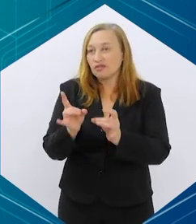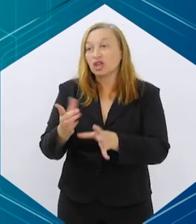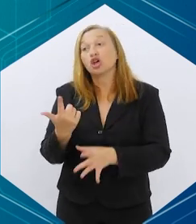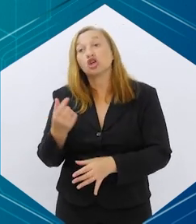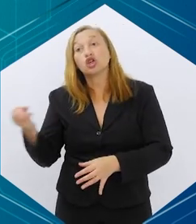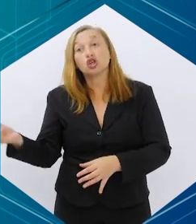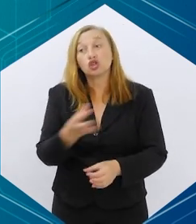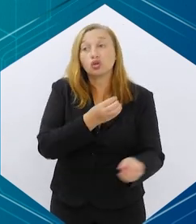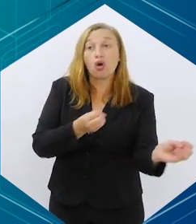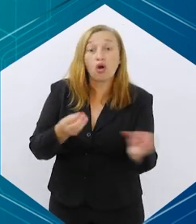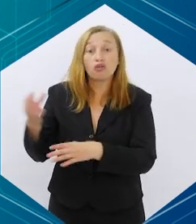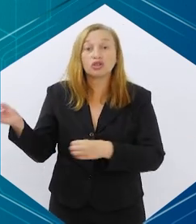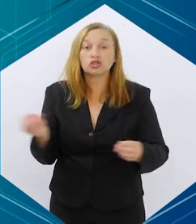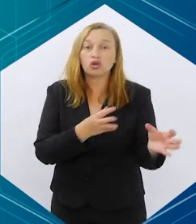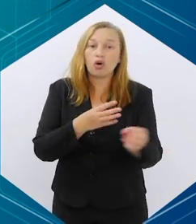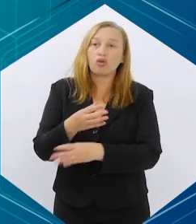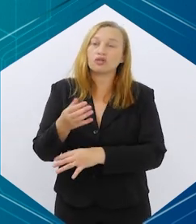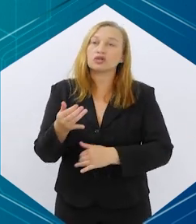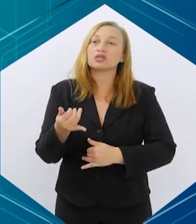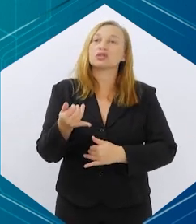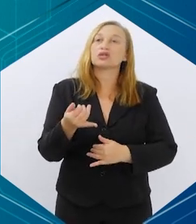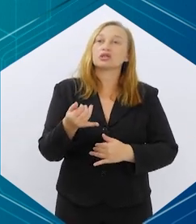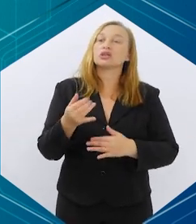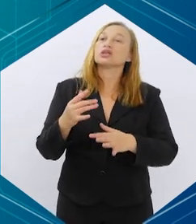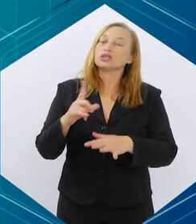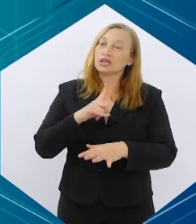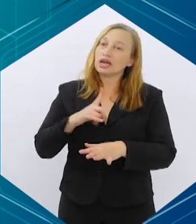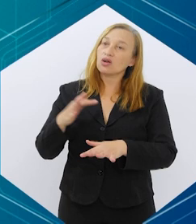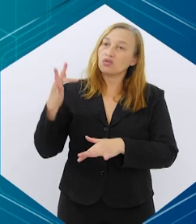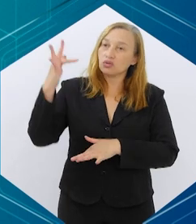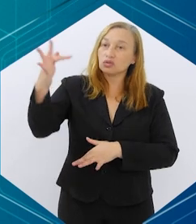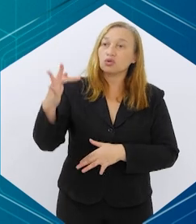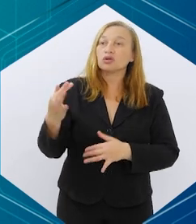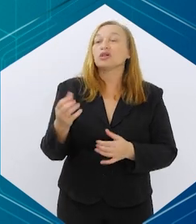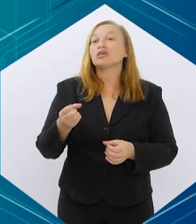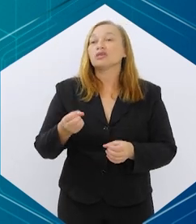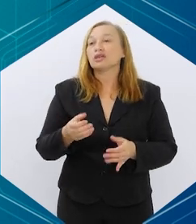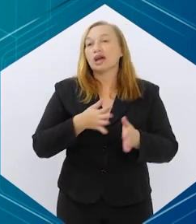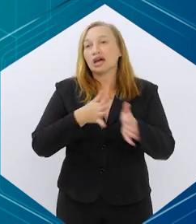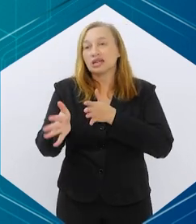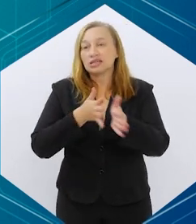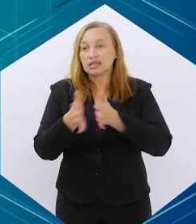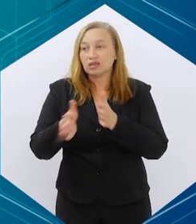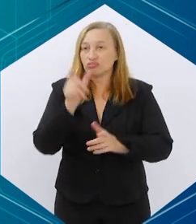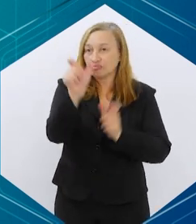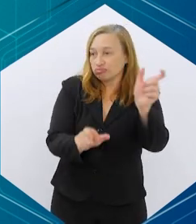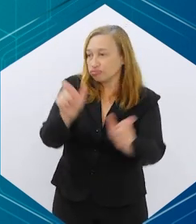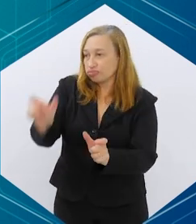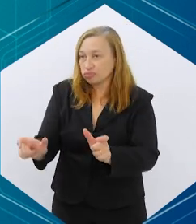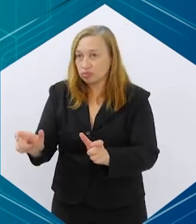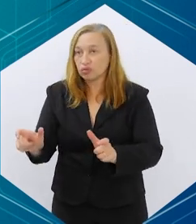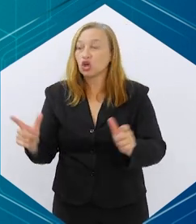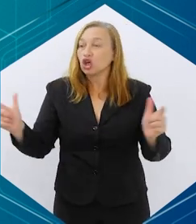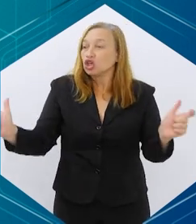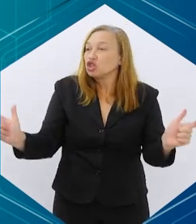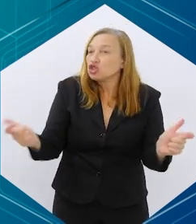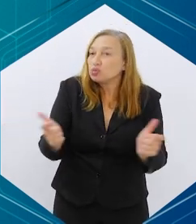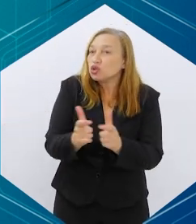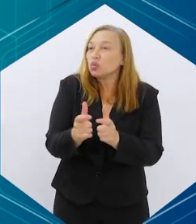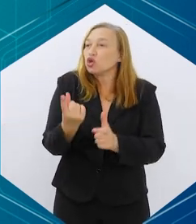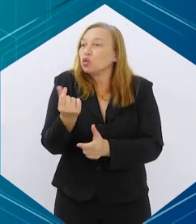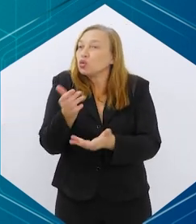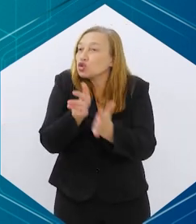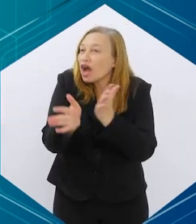virão e a discussão tem que ser até mais ampla, né? O a pode fazer para aumentar o acesso desses pacientes, né? De diminuir